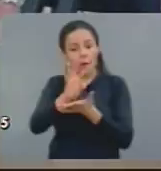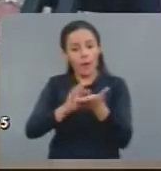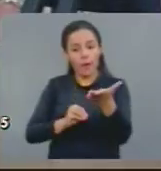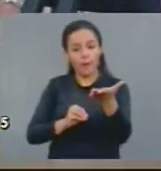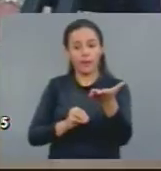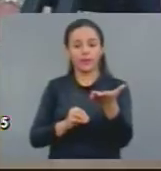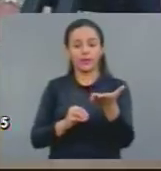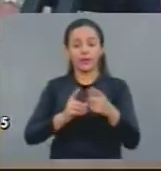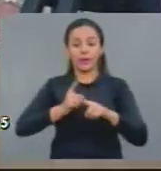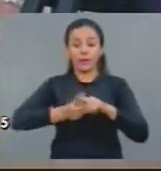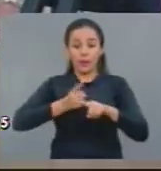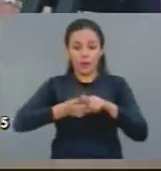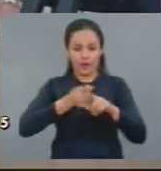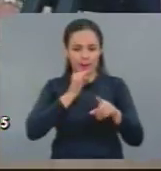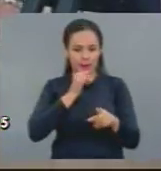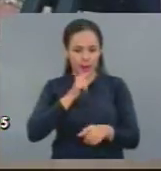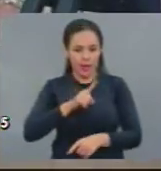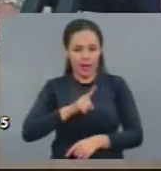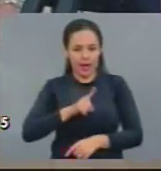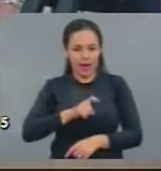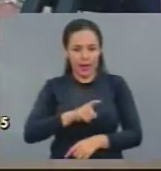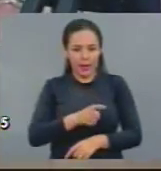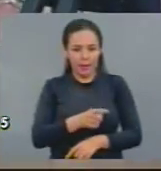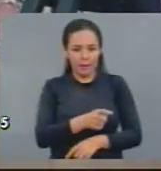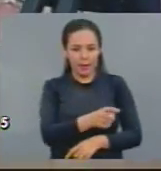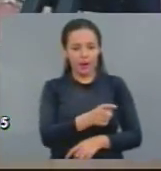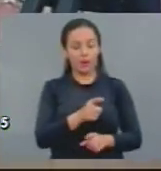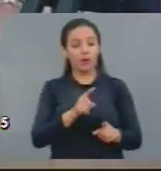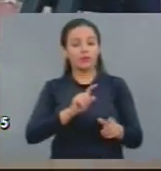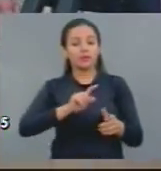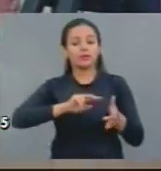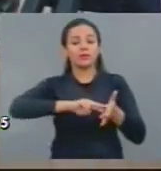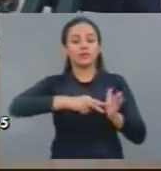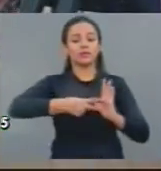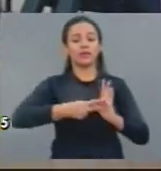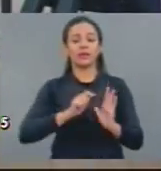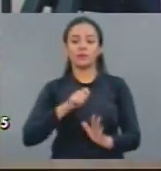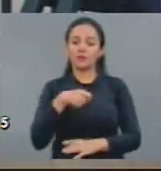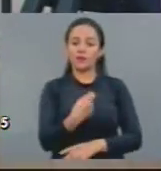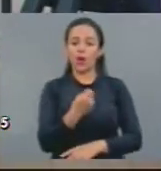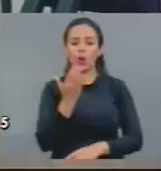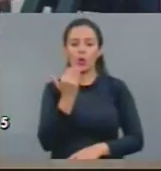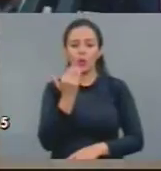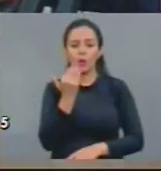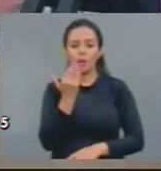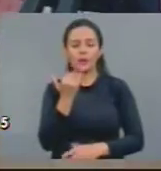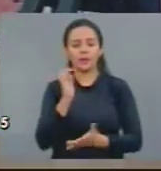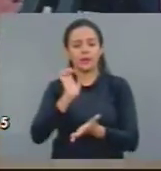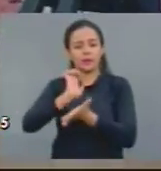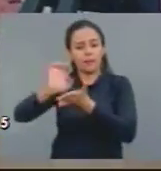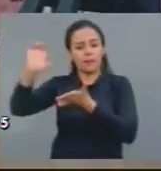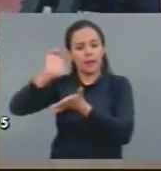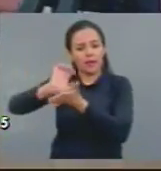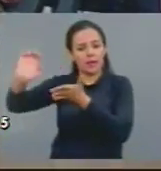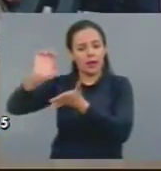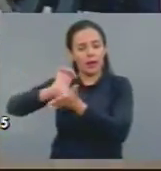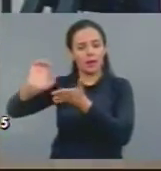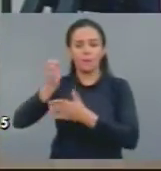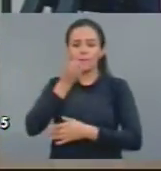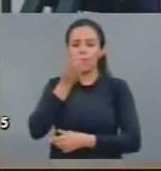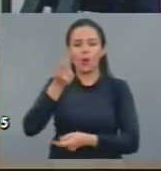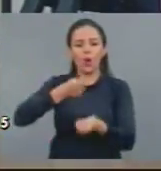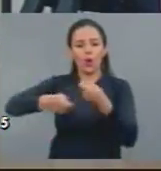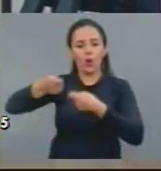não é nem necessário exportar para outros países. O mercado interno brasileiro consome o